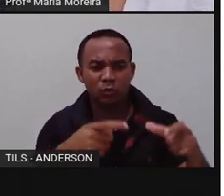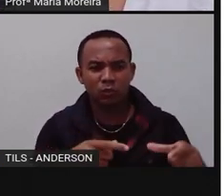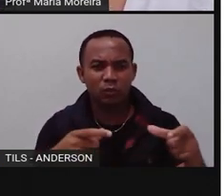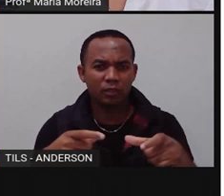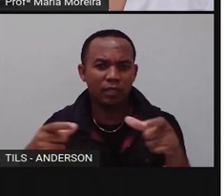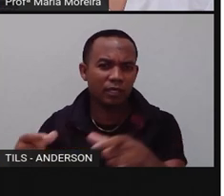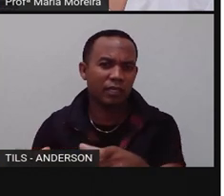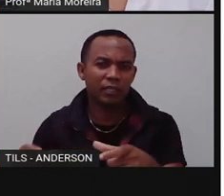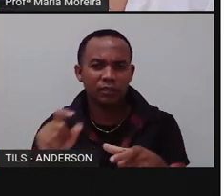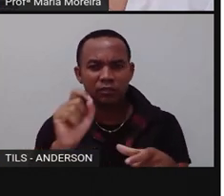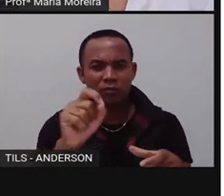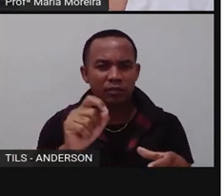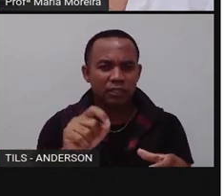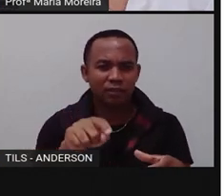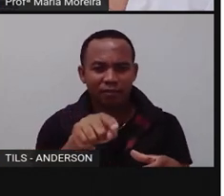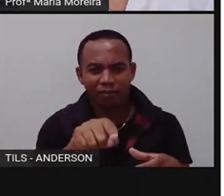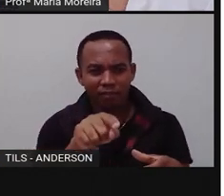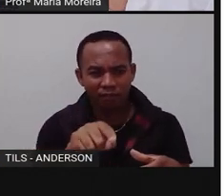Isso. Que o quê?